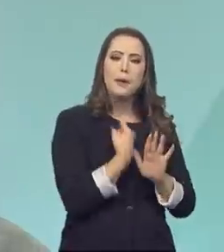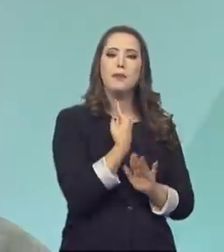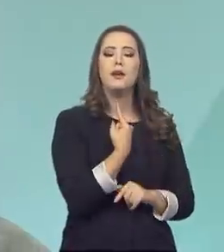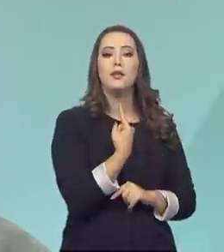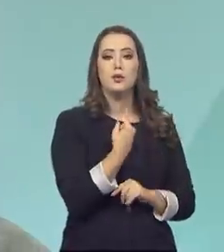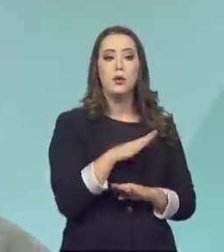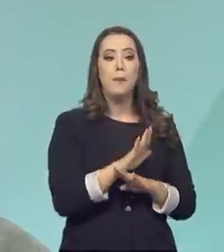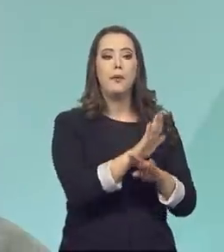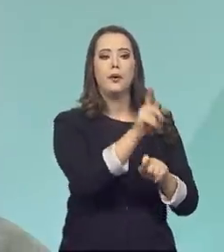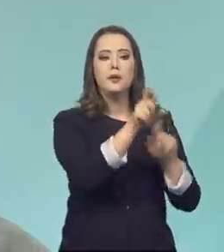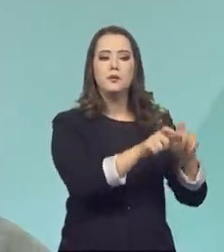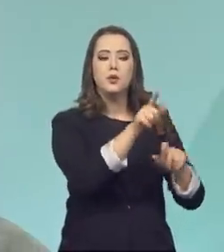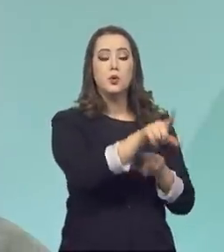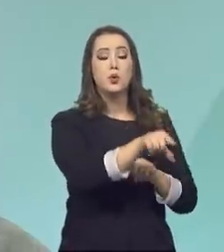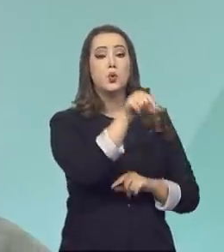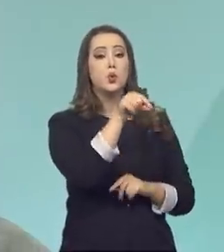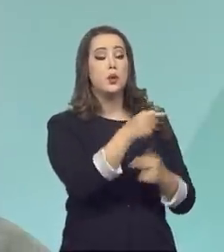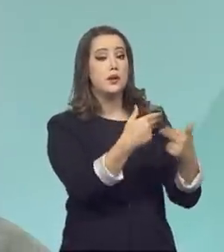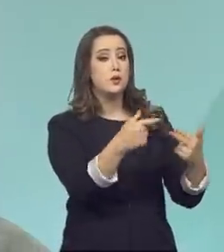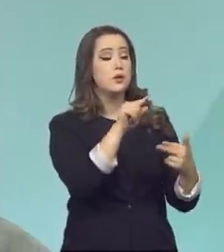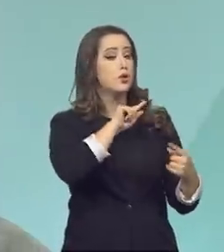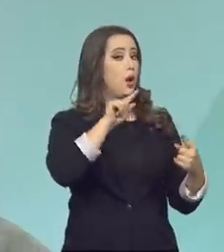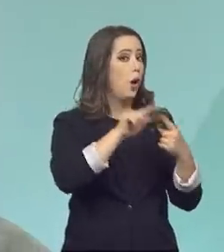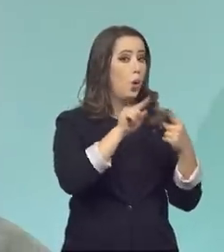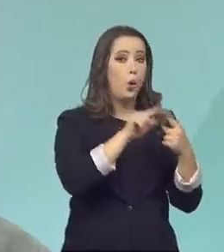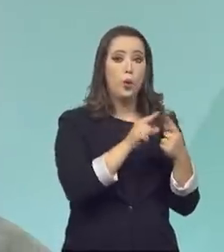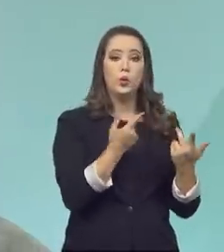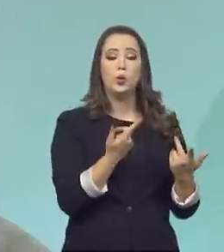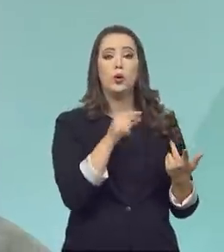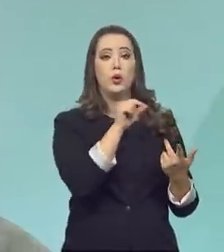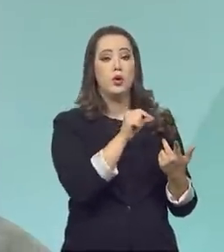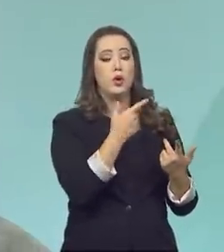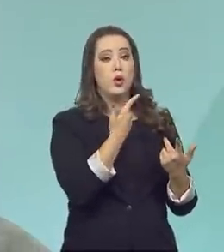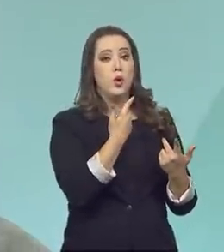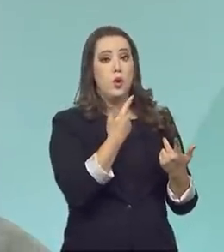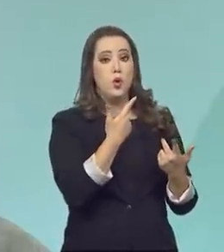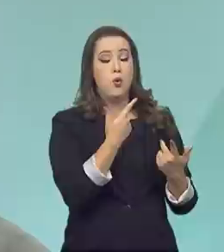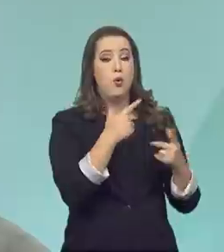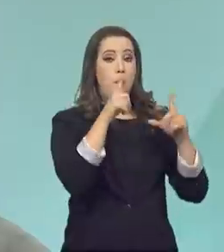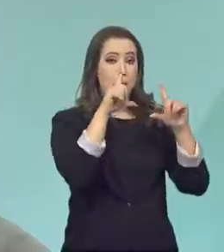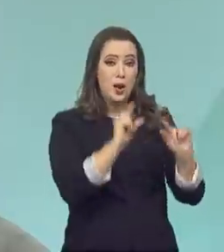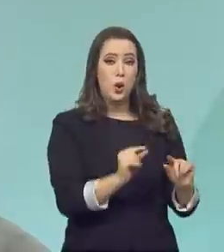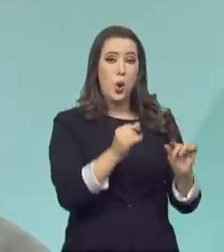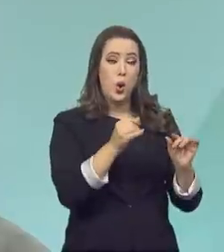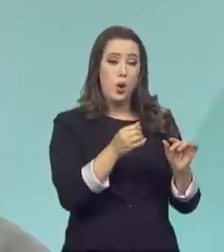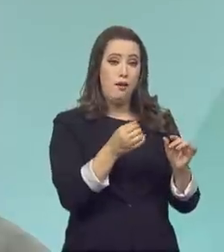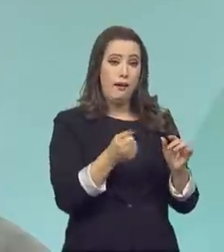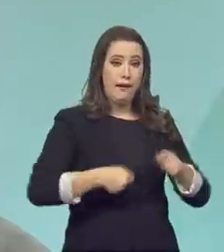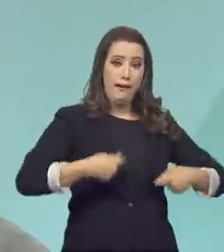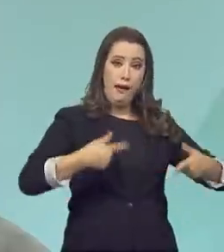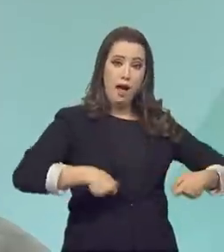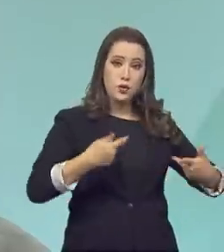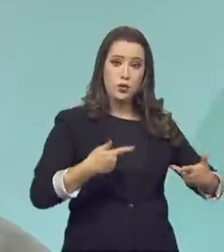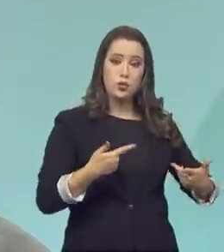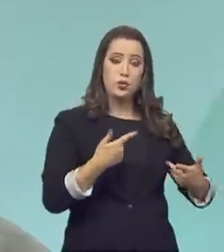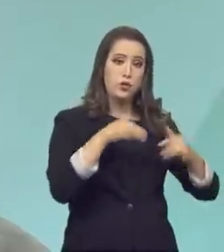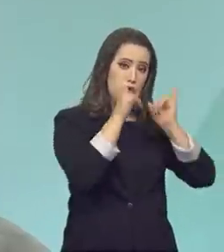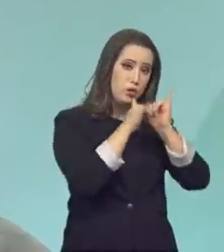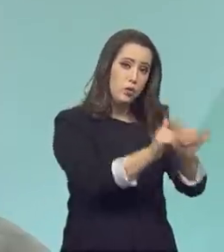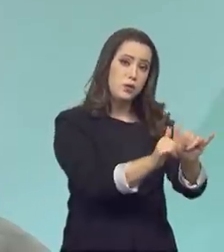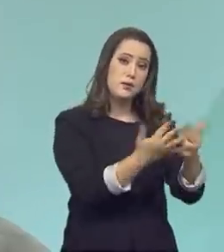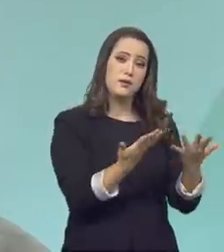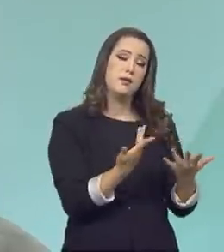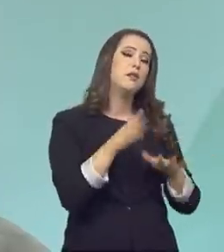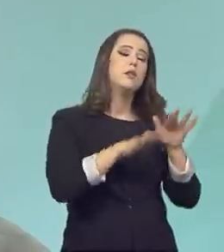ajudar os consumidores a escolher o produto que dê a ele menor consumo. Não fique só na questão de preço. Então,